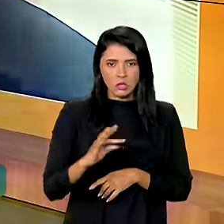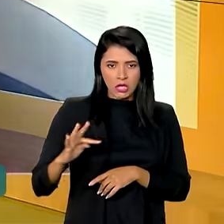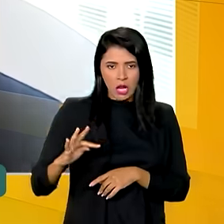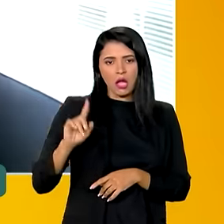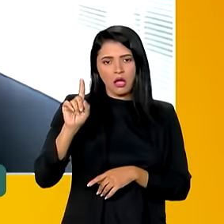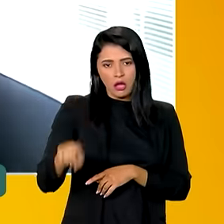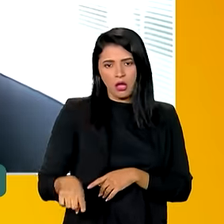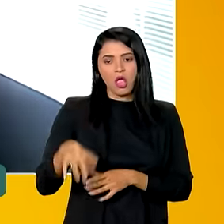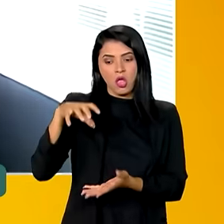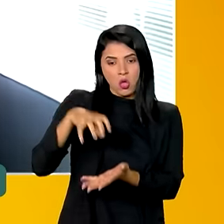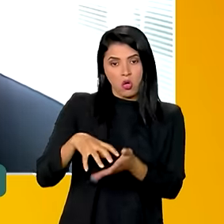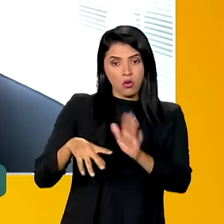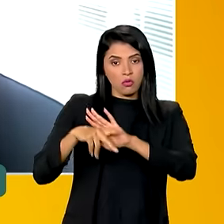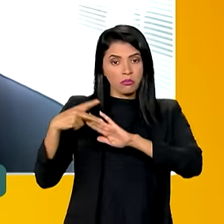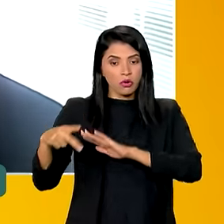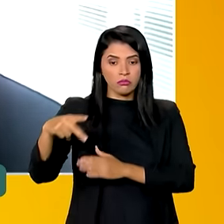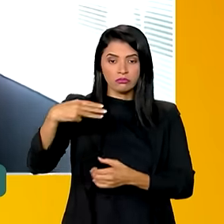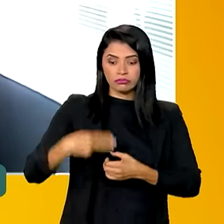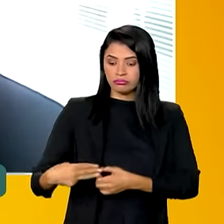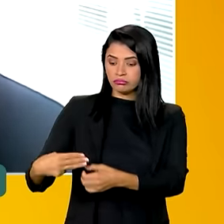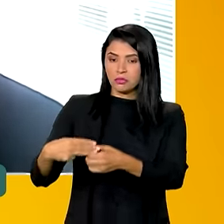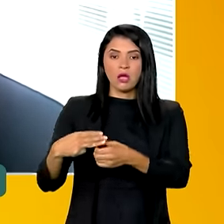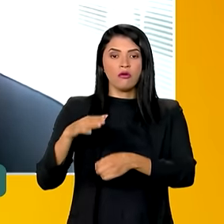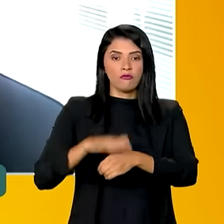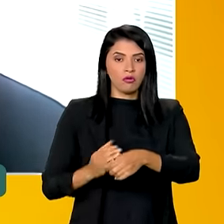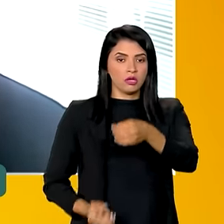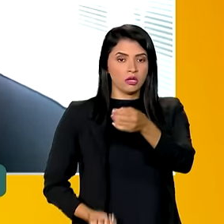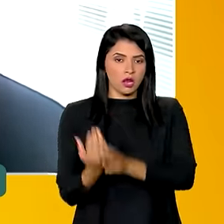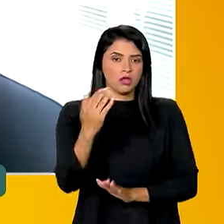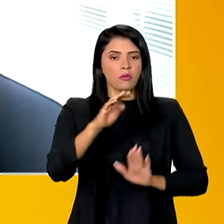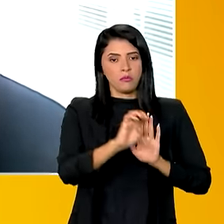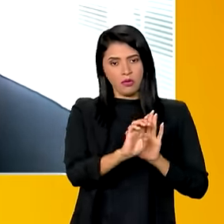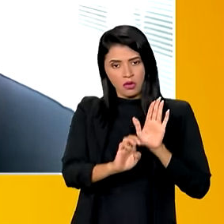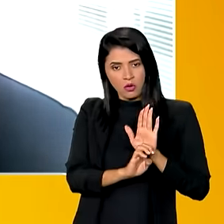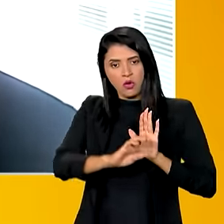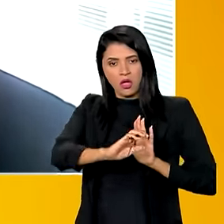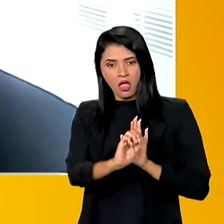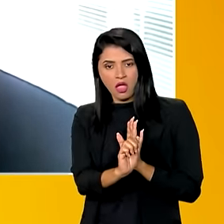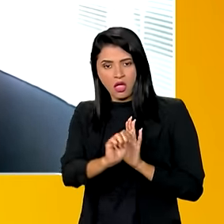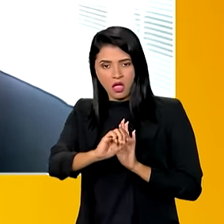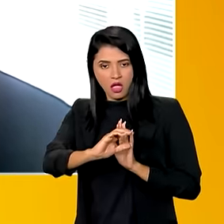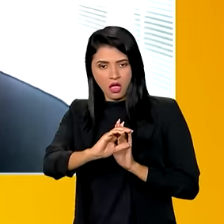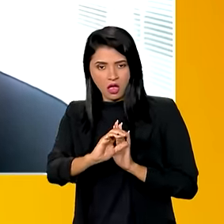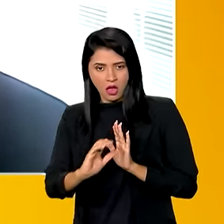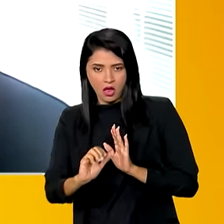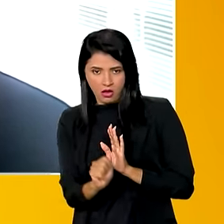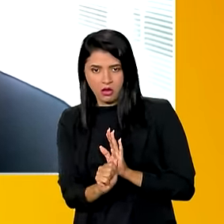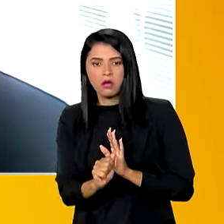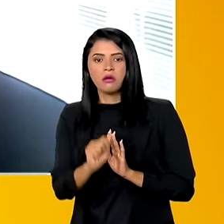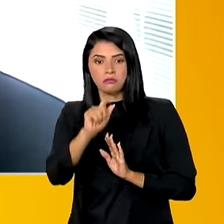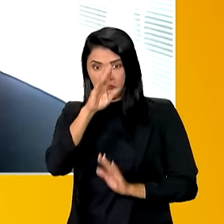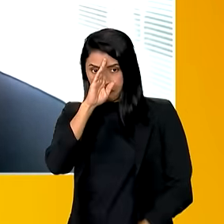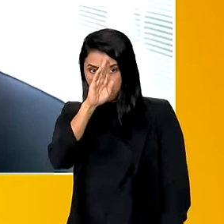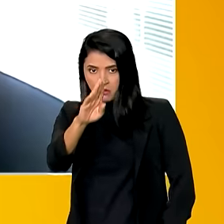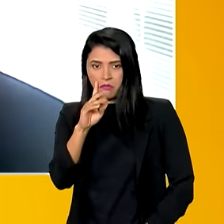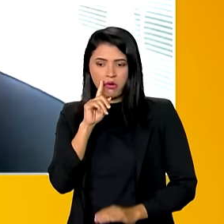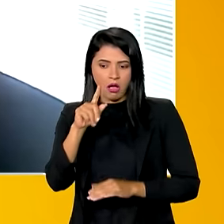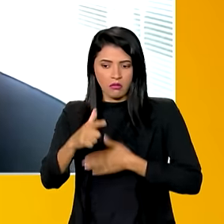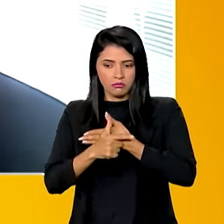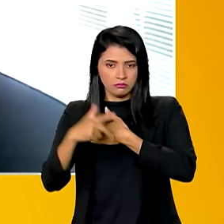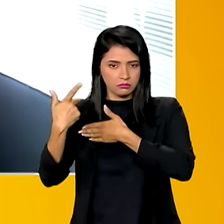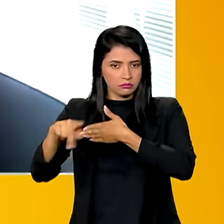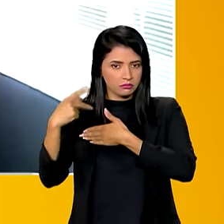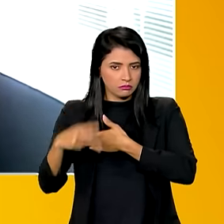municipais que foram criados pelo Estatuto da Criança e do Adolescente. A principal função do conselho